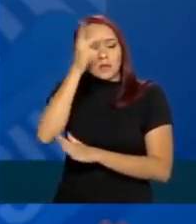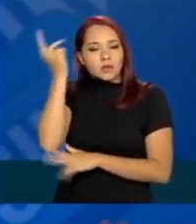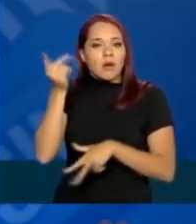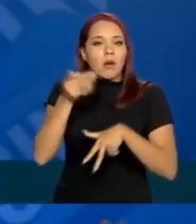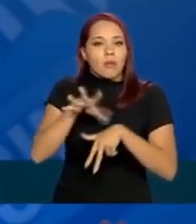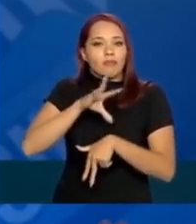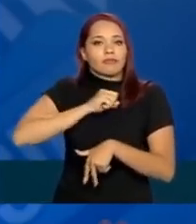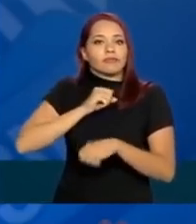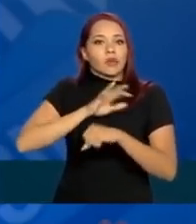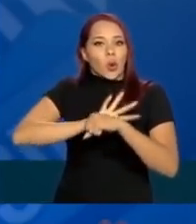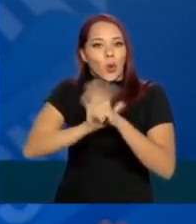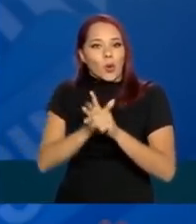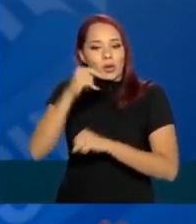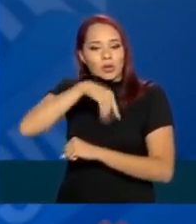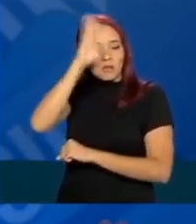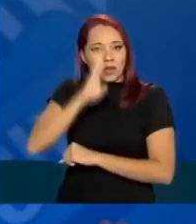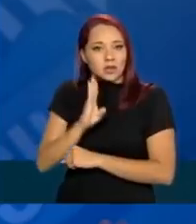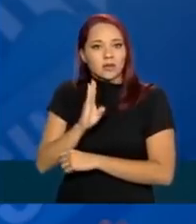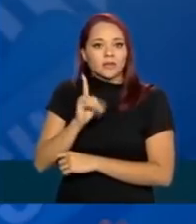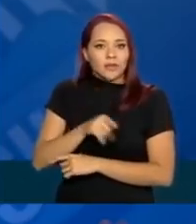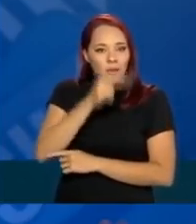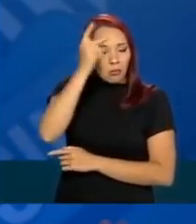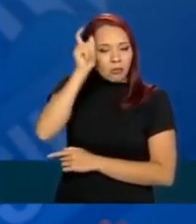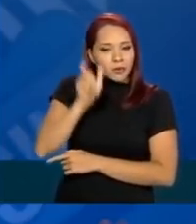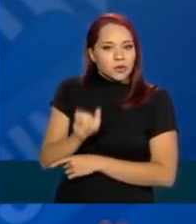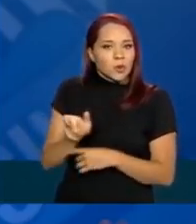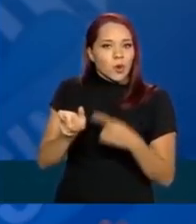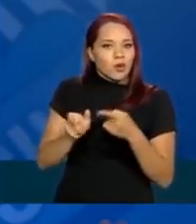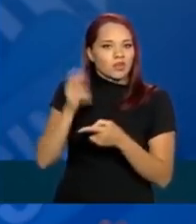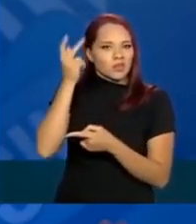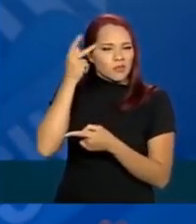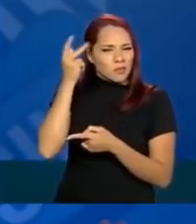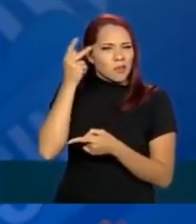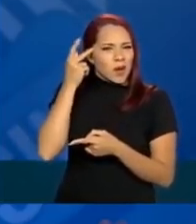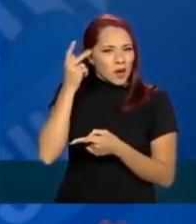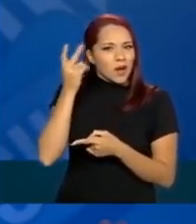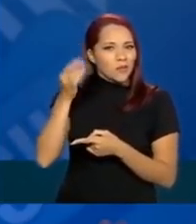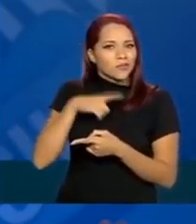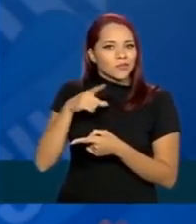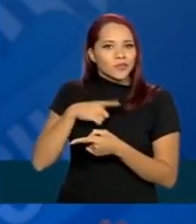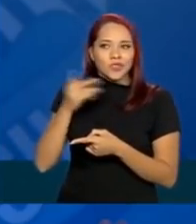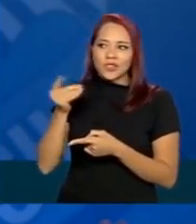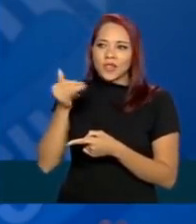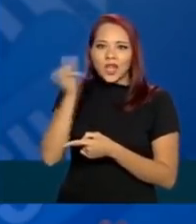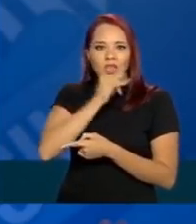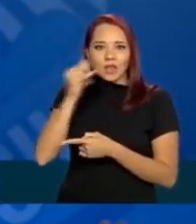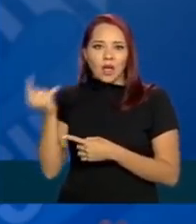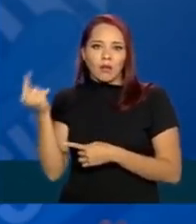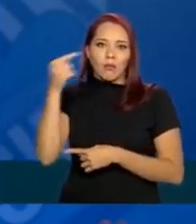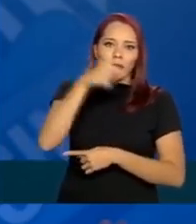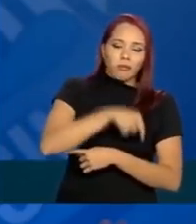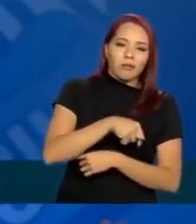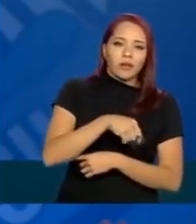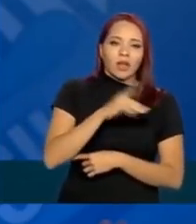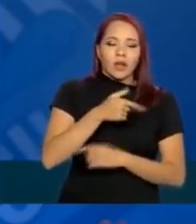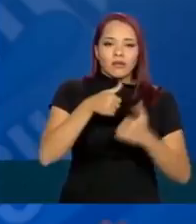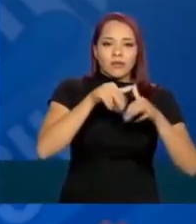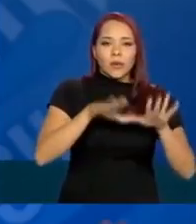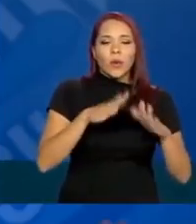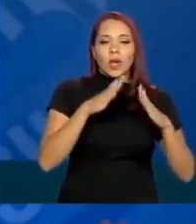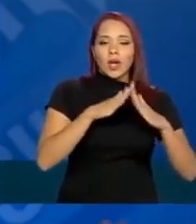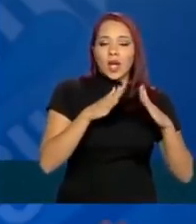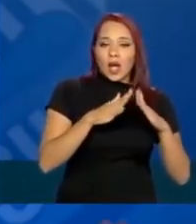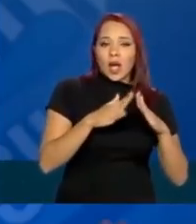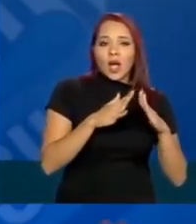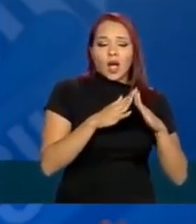positivo no Brasil, era uma pessoa de São Paulo, uma pessoa que tinha vindo da Itália, ele ficou em casa,